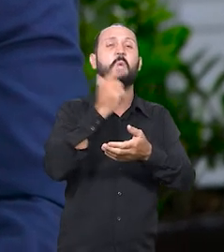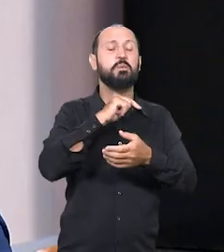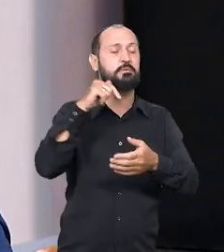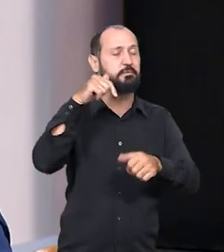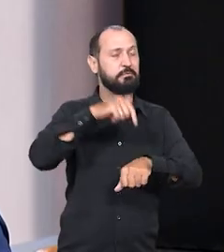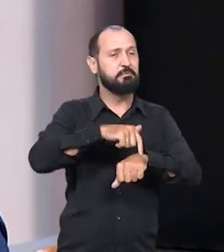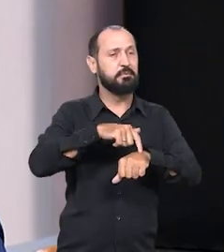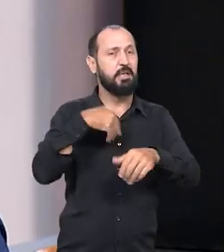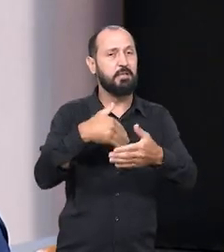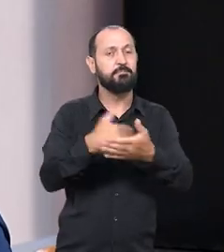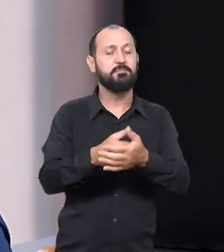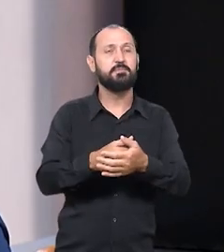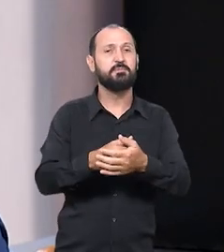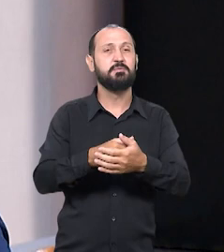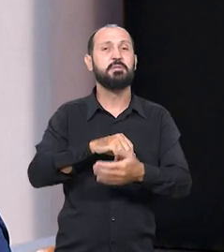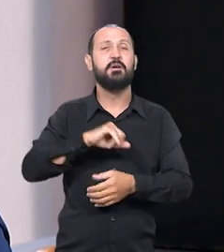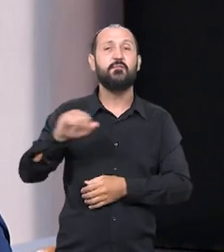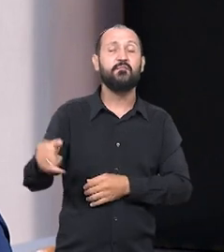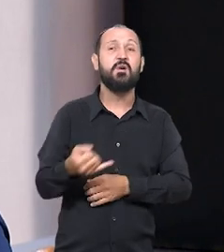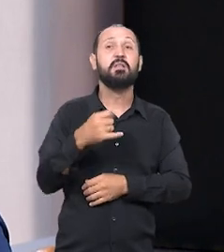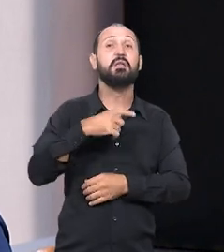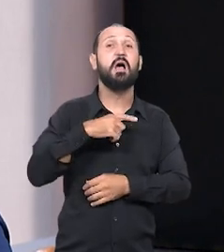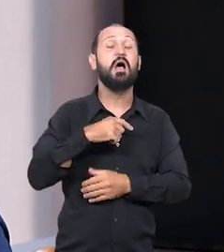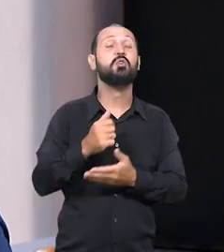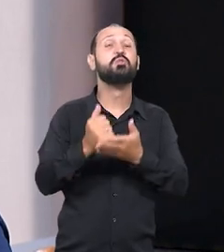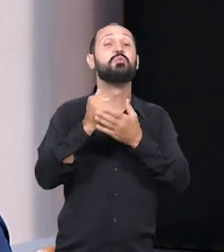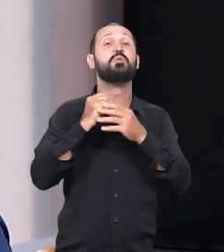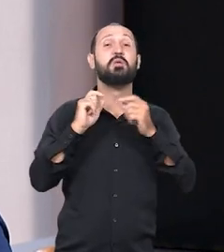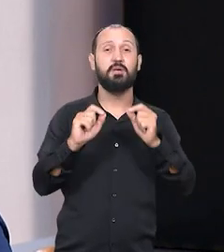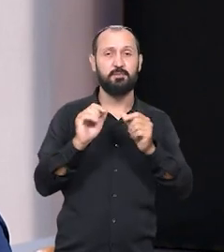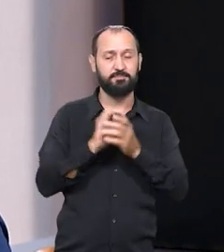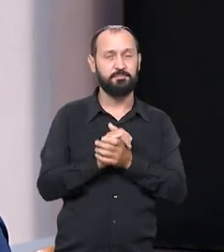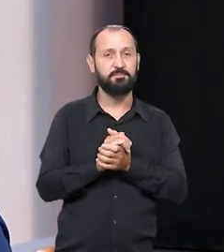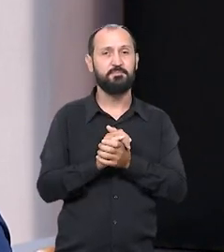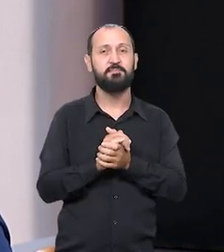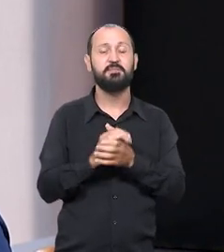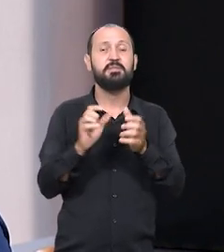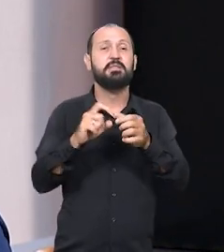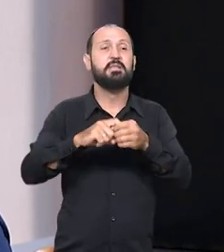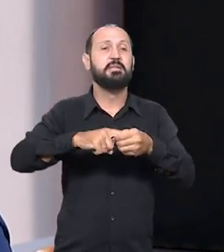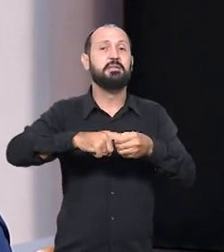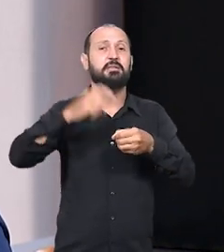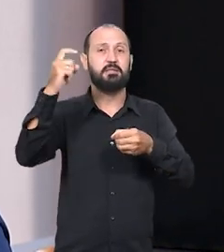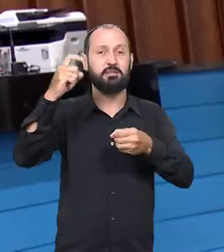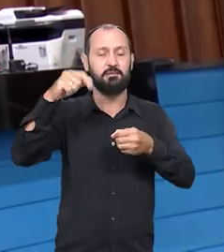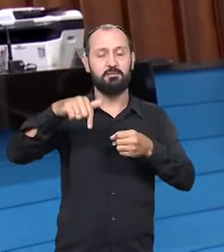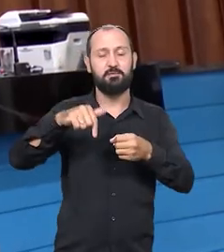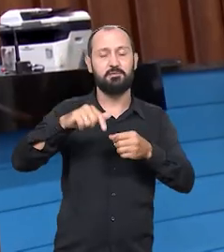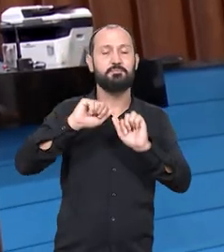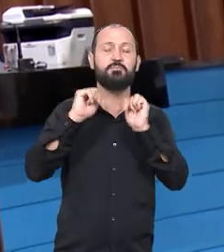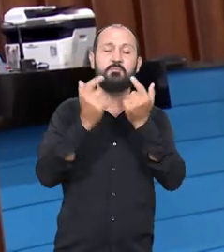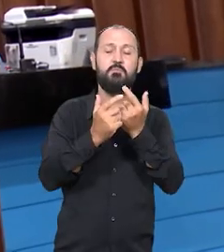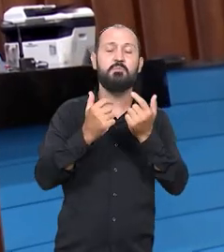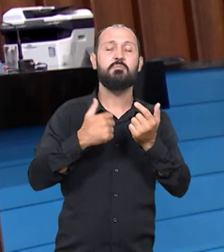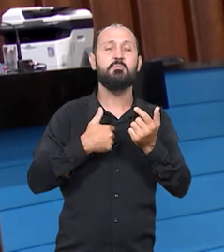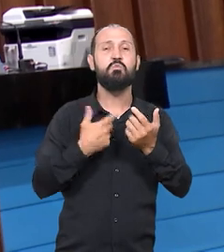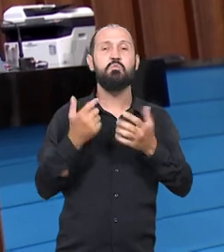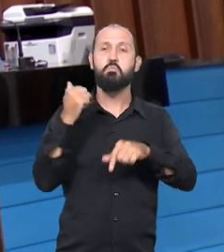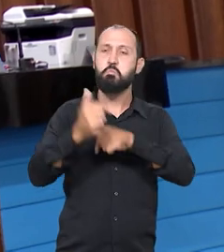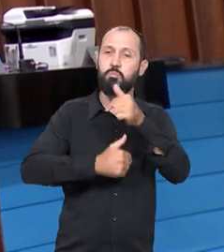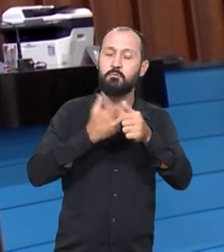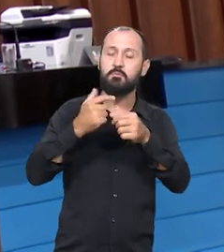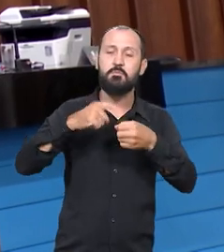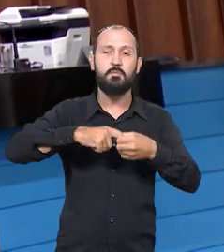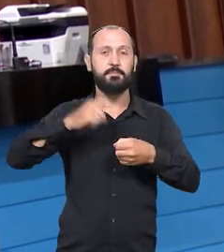até aqui. Isso tem uma vantagem muito boa, Glaucia, que é a questão da independência aqui dentro da casa. Eu acho que essa atuação